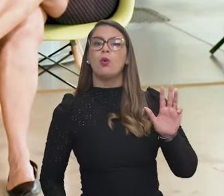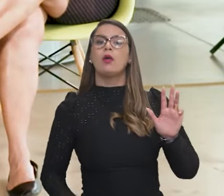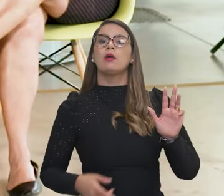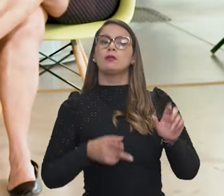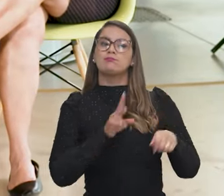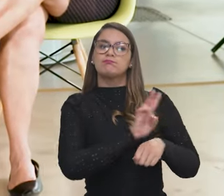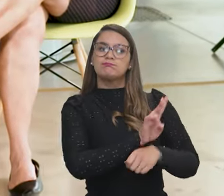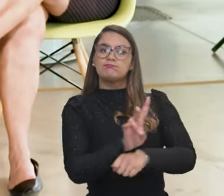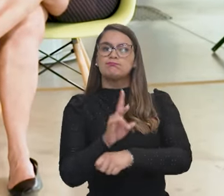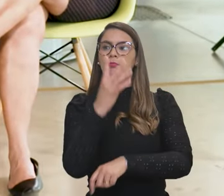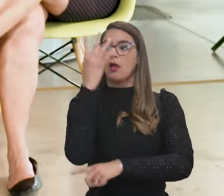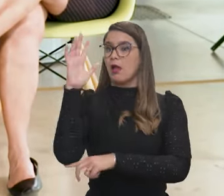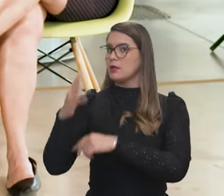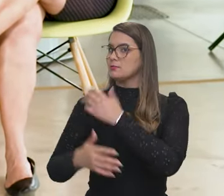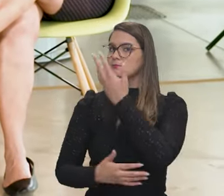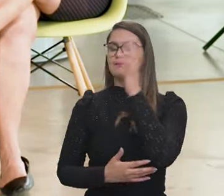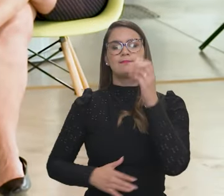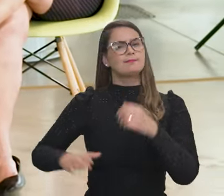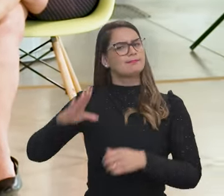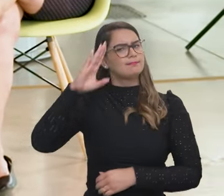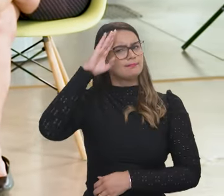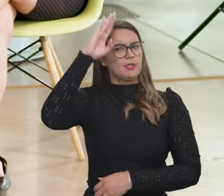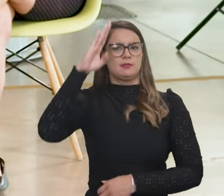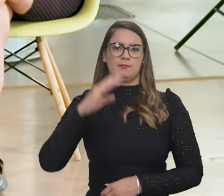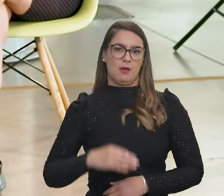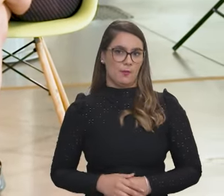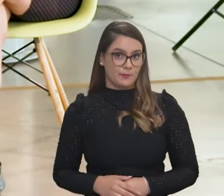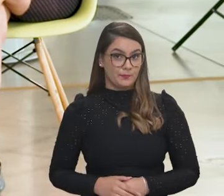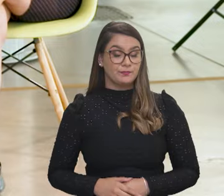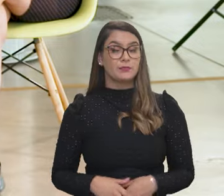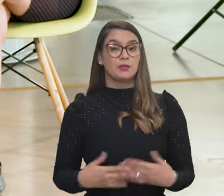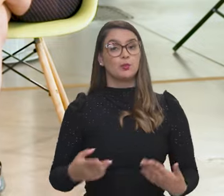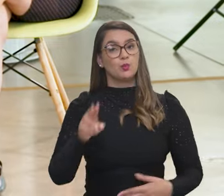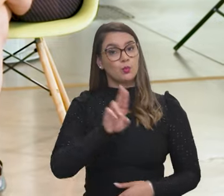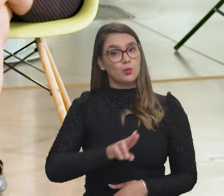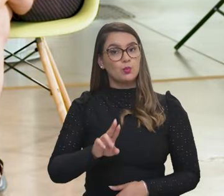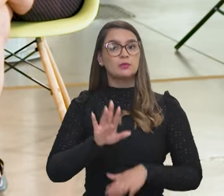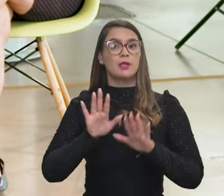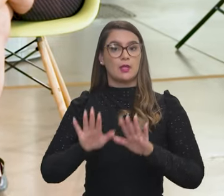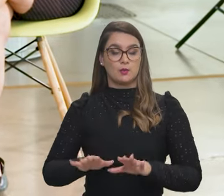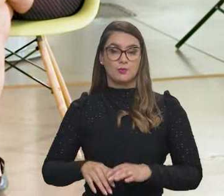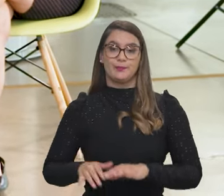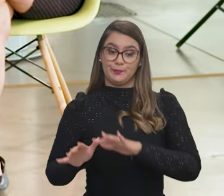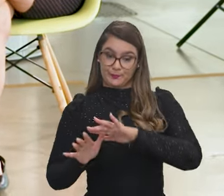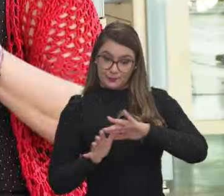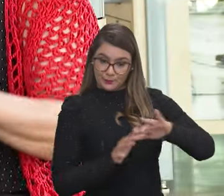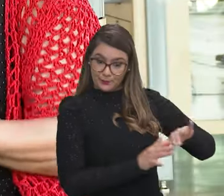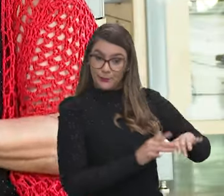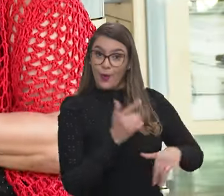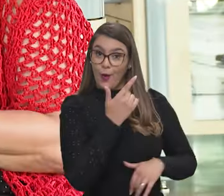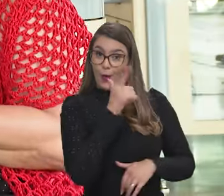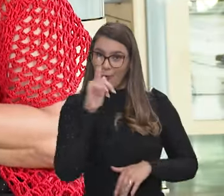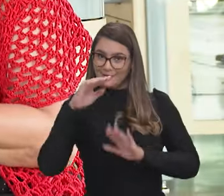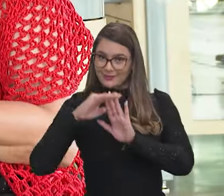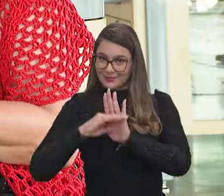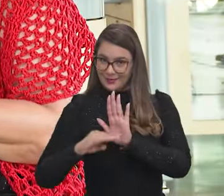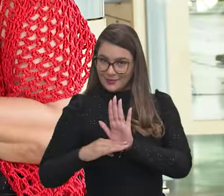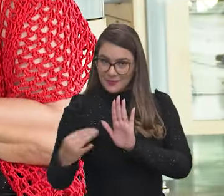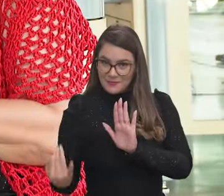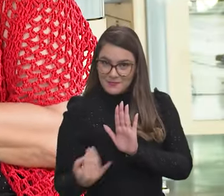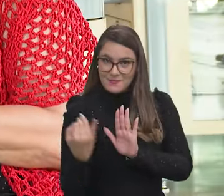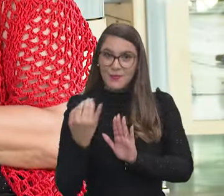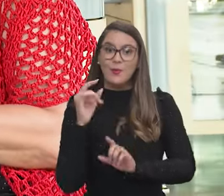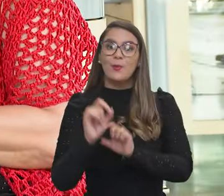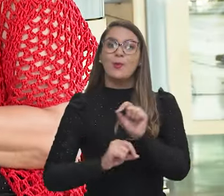que isso, a preservação ambiental é uma prioridade do nosso governo. Então, a gente usa através disso. Outra agenda importante nessa